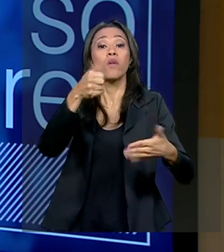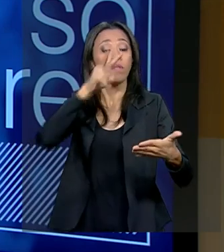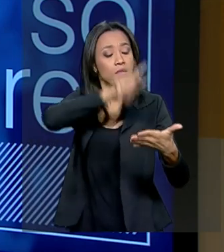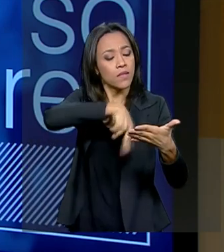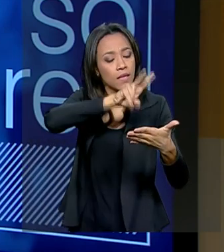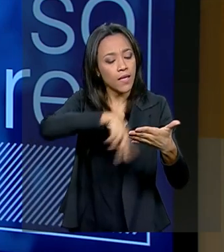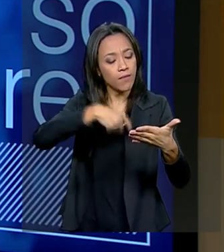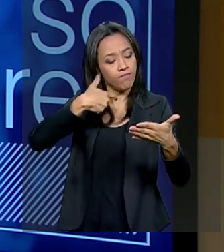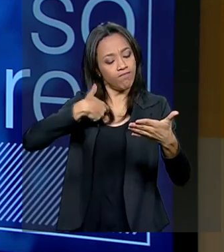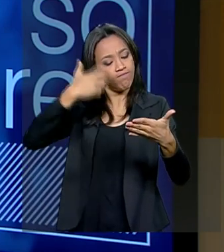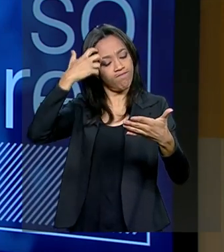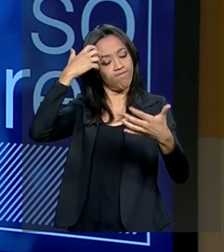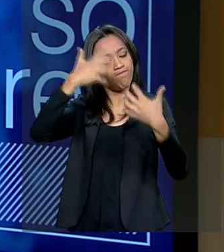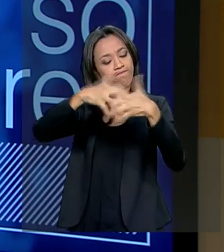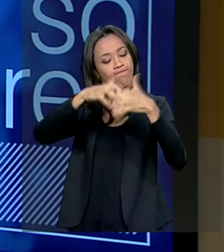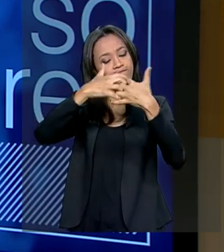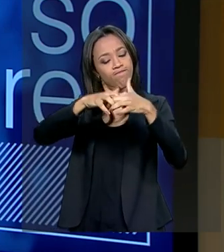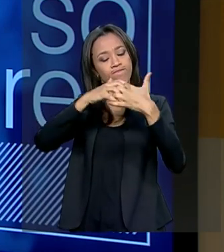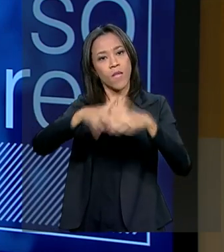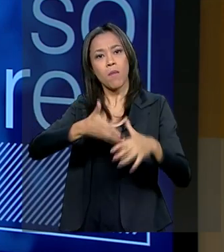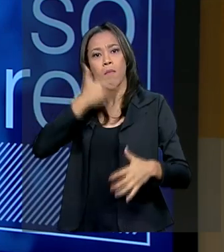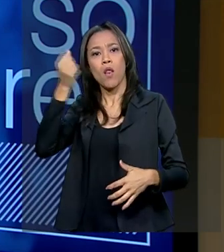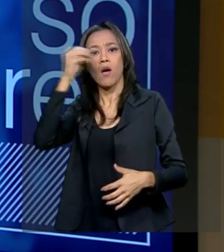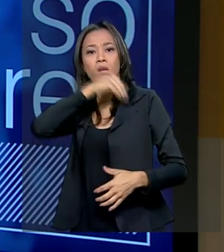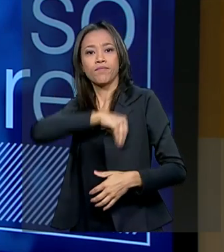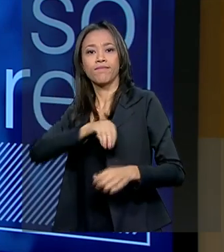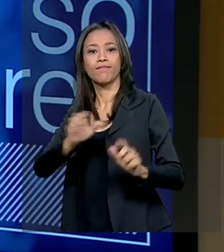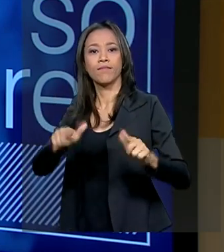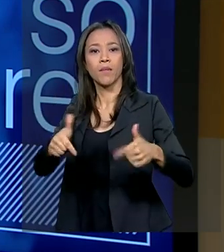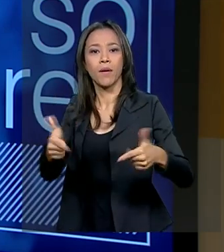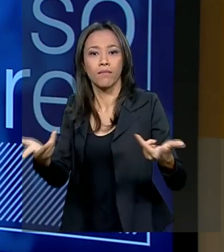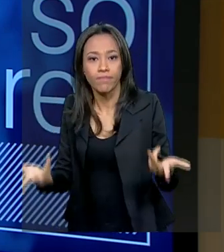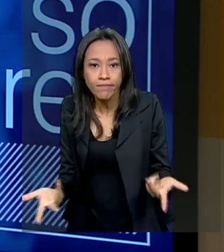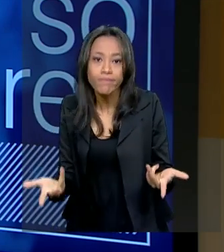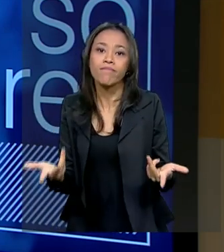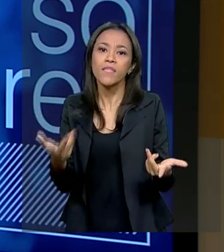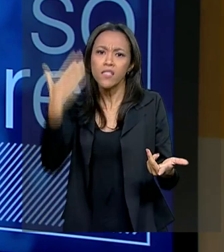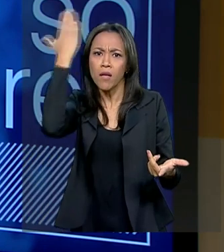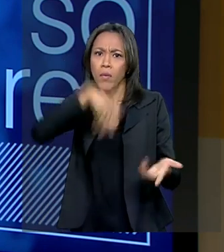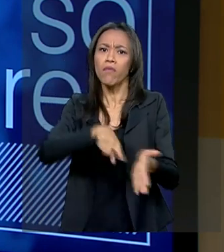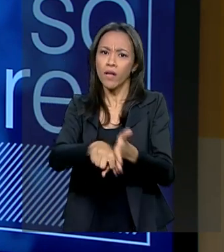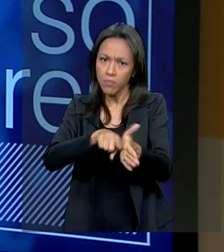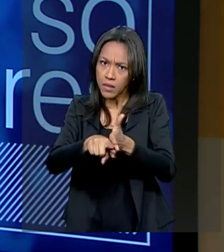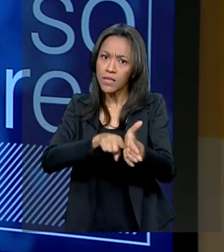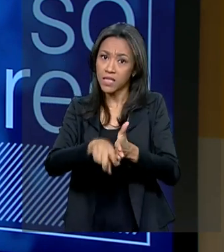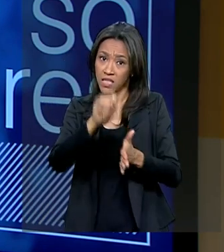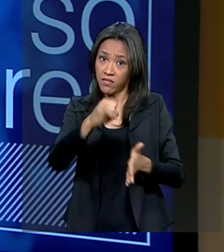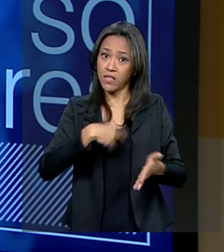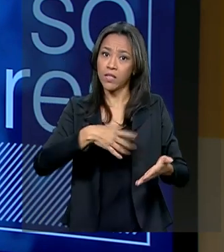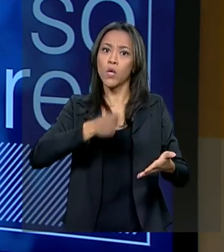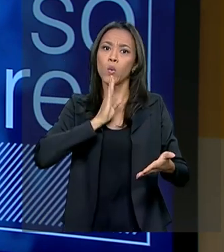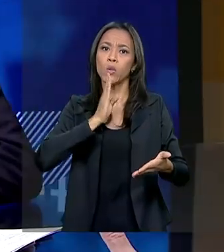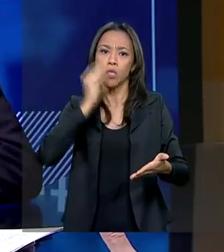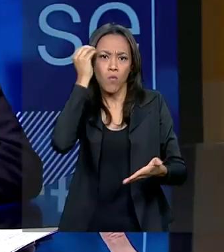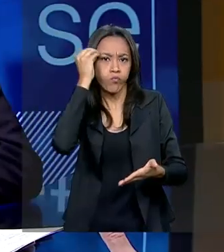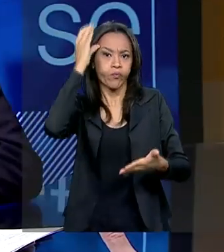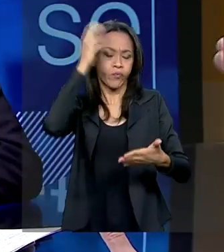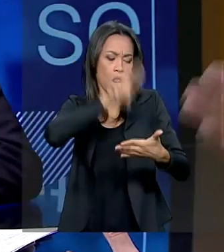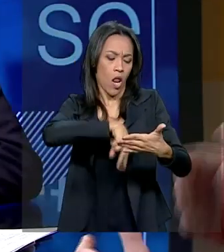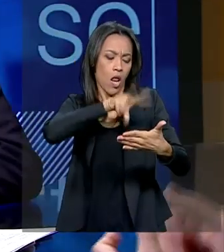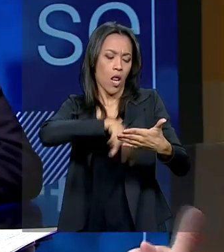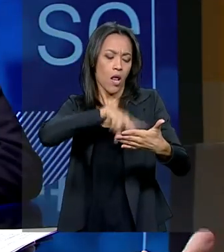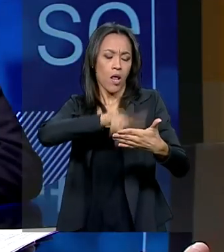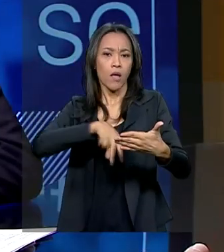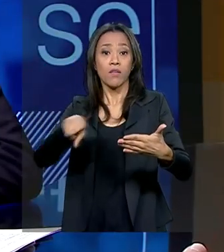remunere. Tem mais chance, está comprovado estatisticamente. Se você está mais educado, você tem menos predisposição